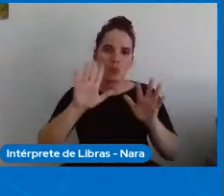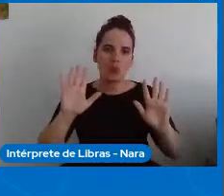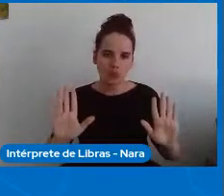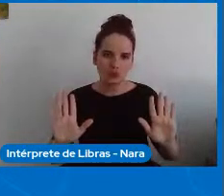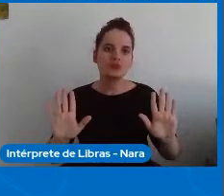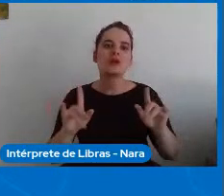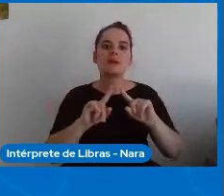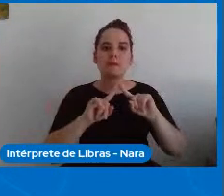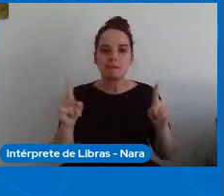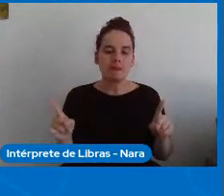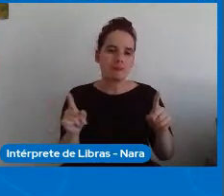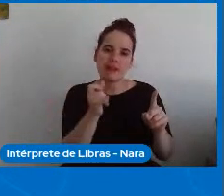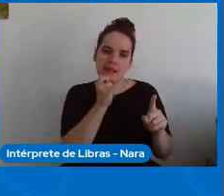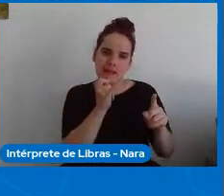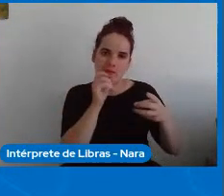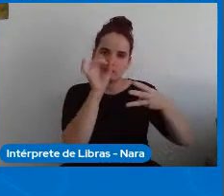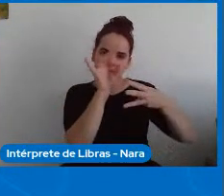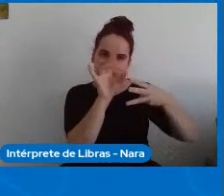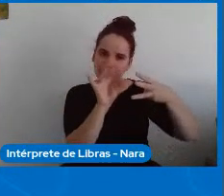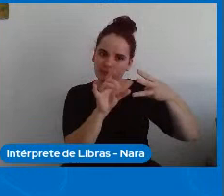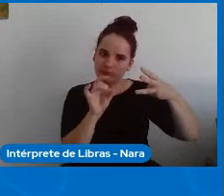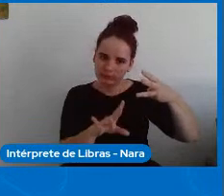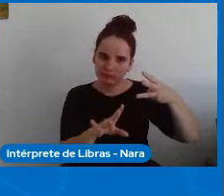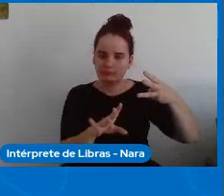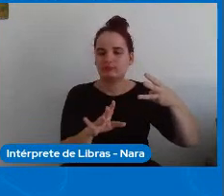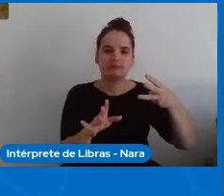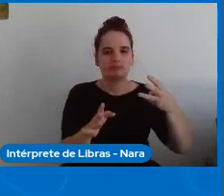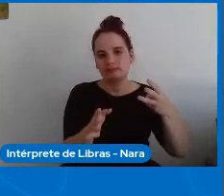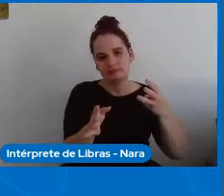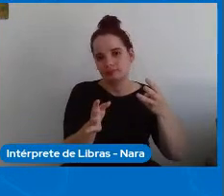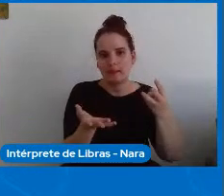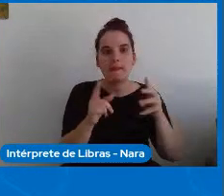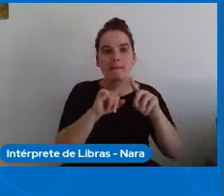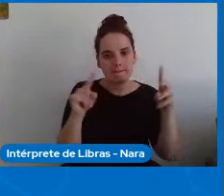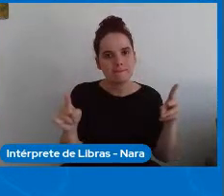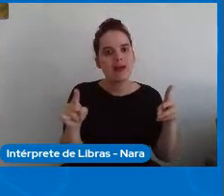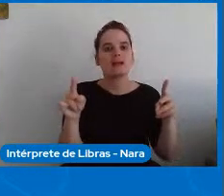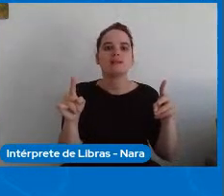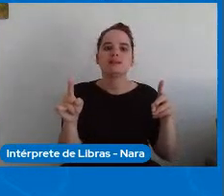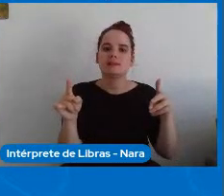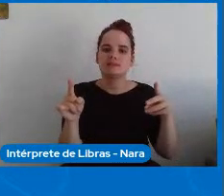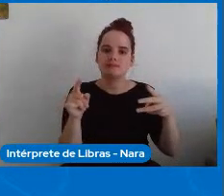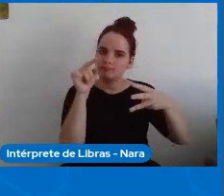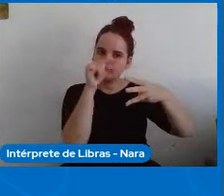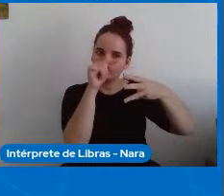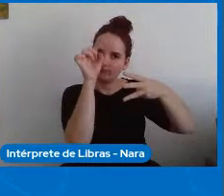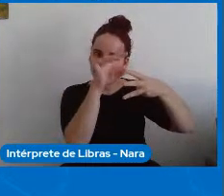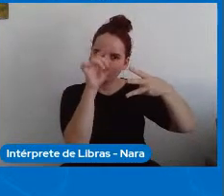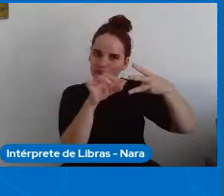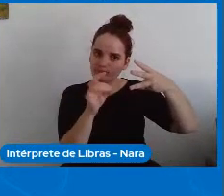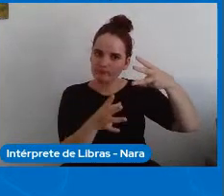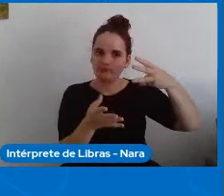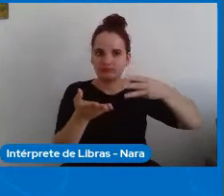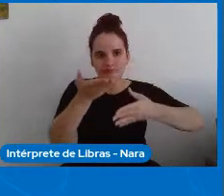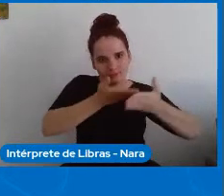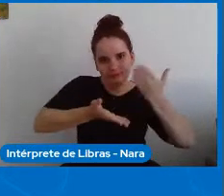aqui exemplificando de uma forma linear os aspectos dos três eixos eles interagem